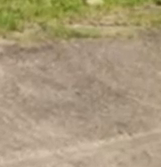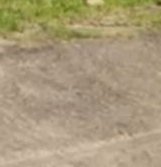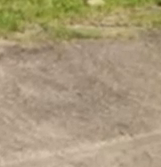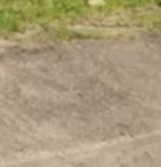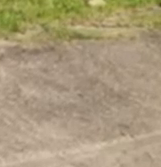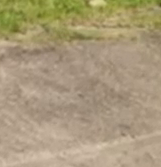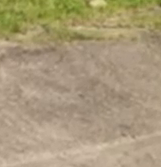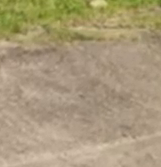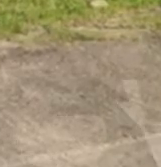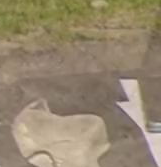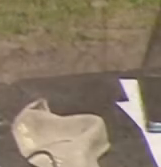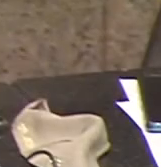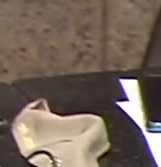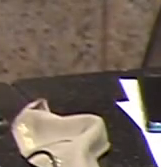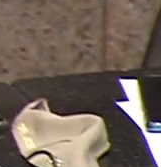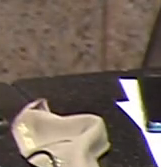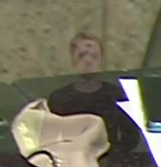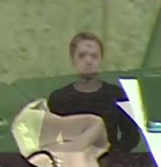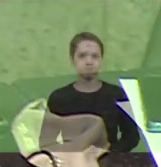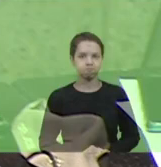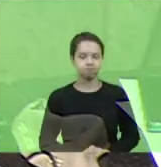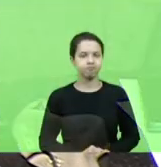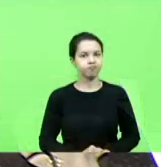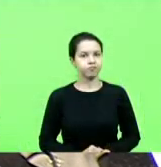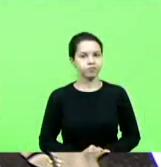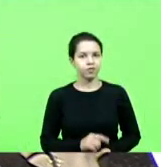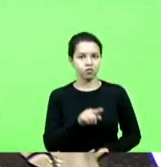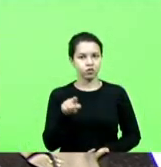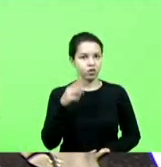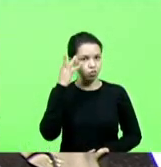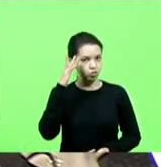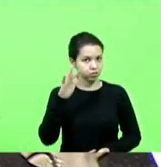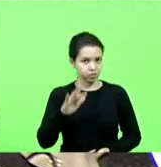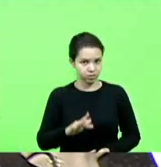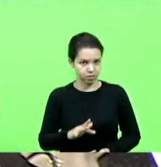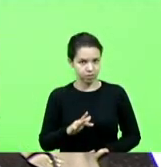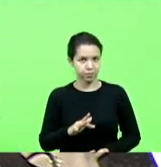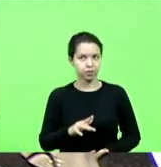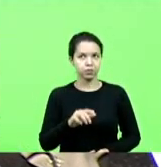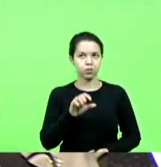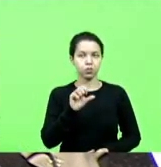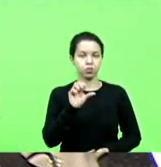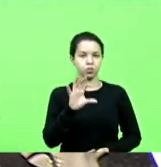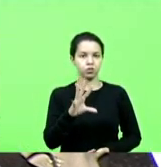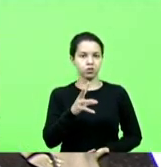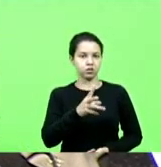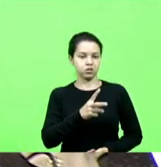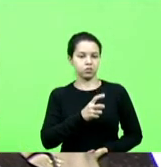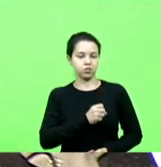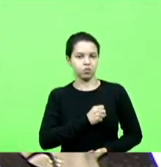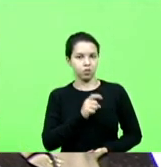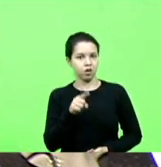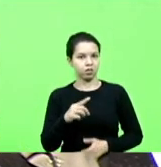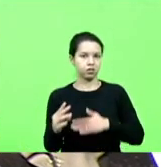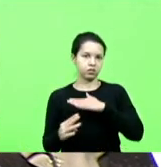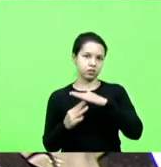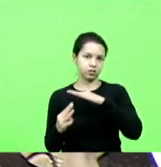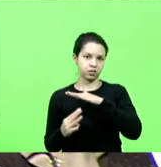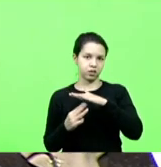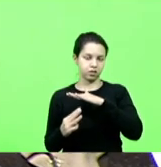Tá bom. Para quem não sabe, o SAMU ela é terceirizada por uma empresa